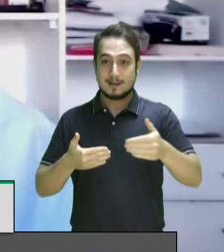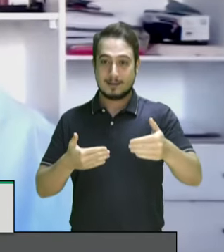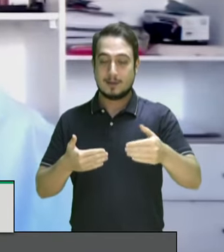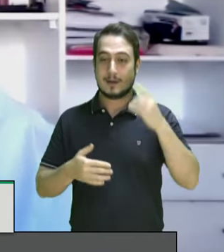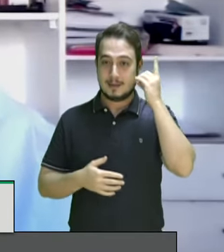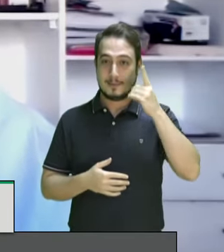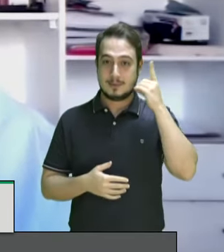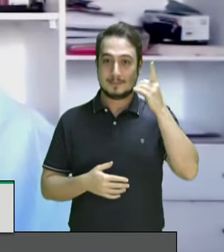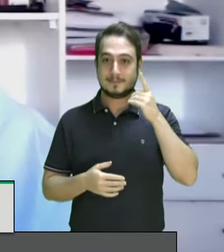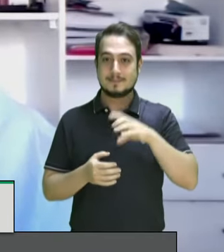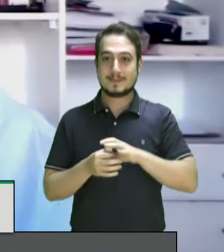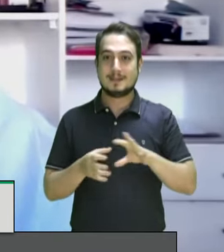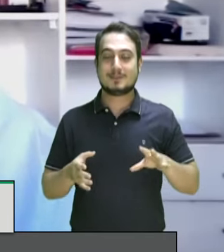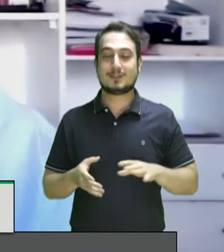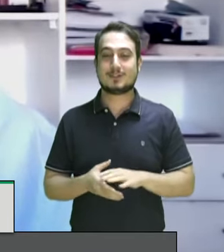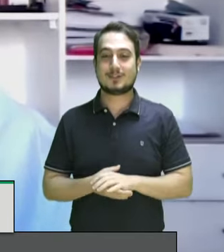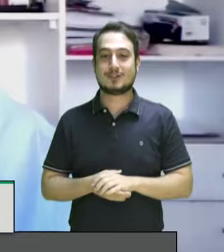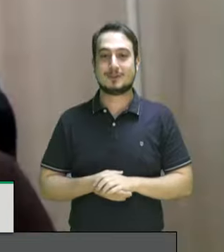doutora Rita